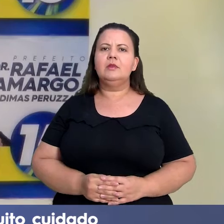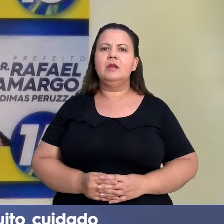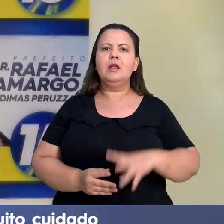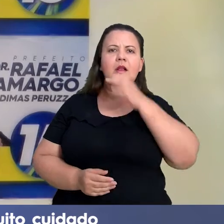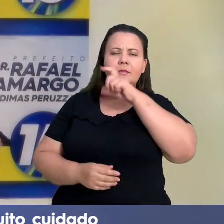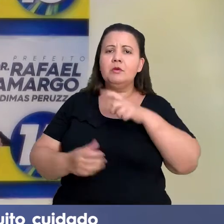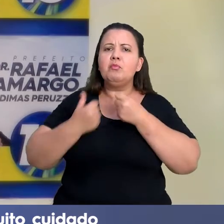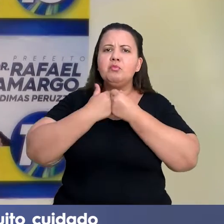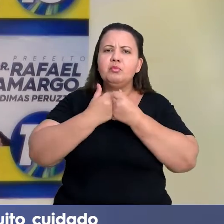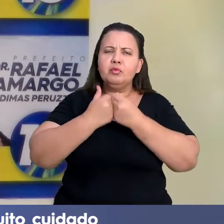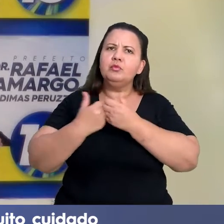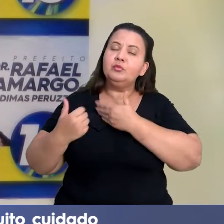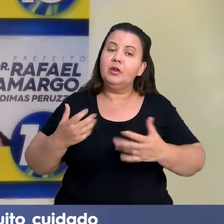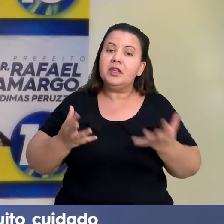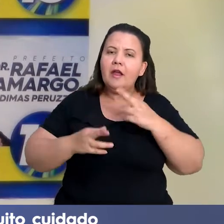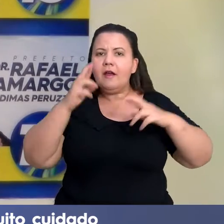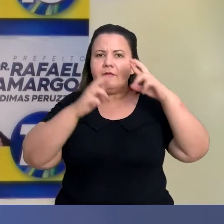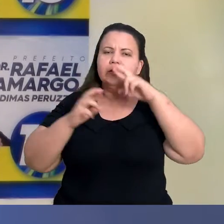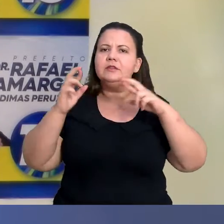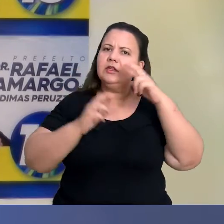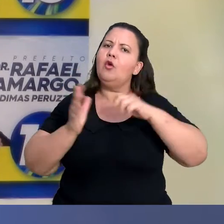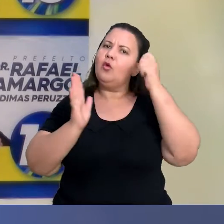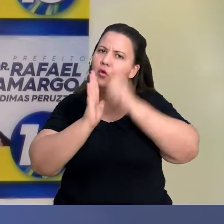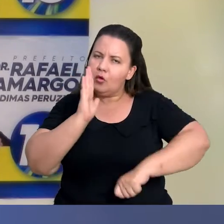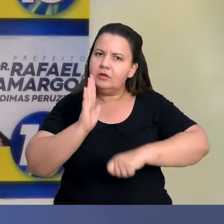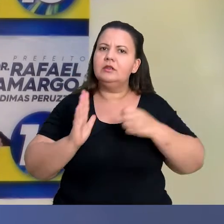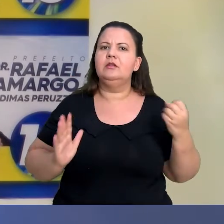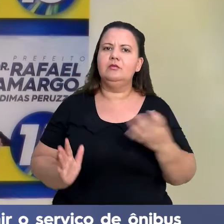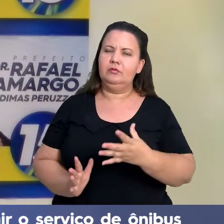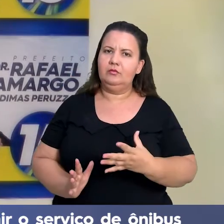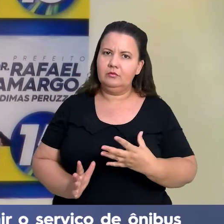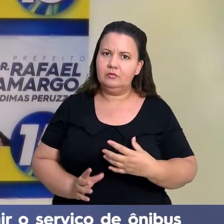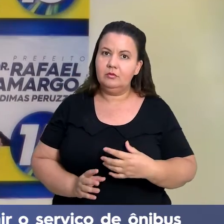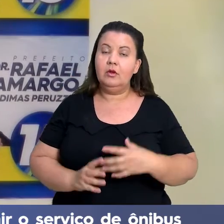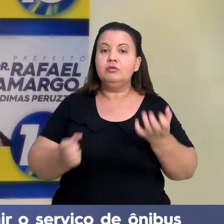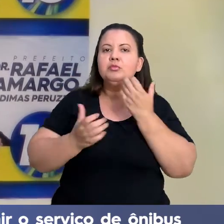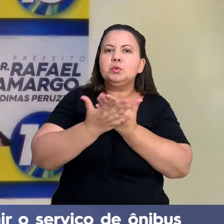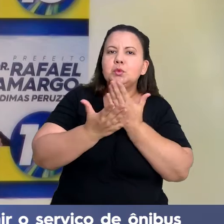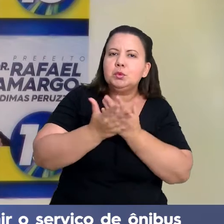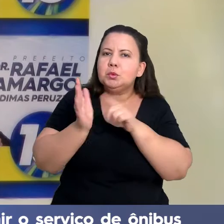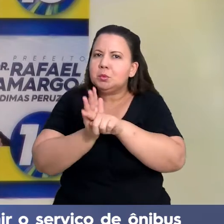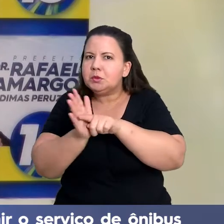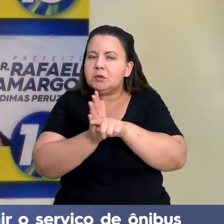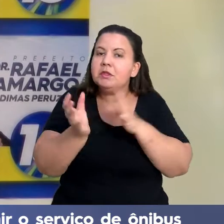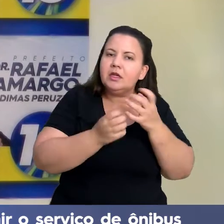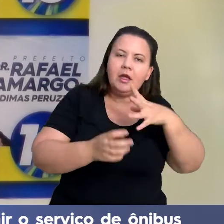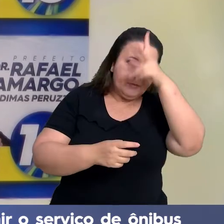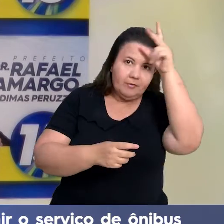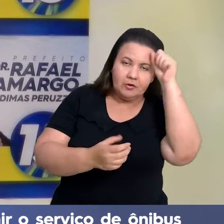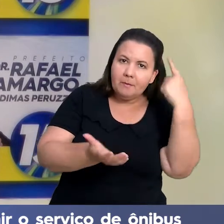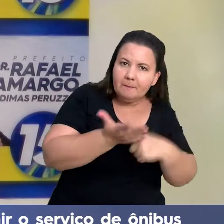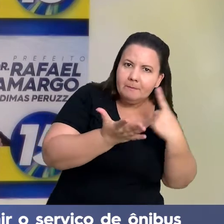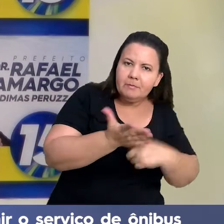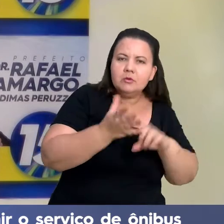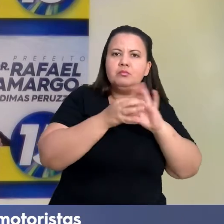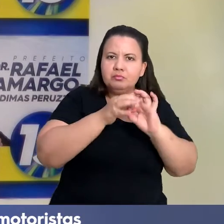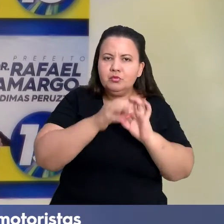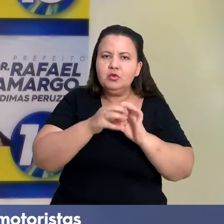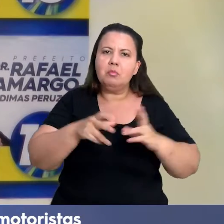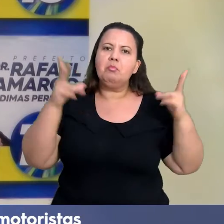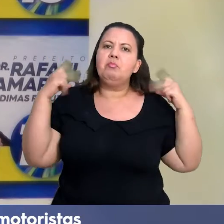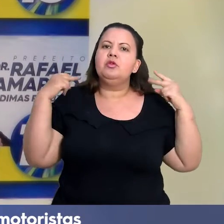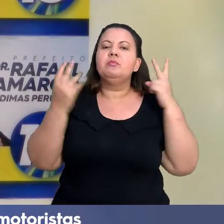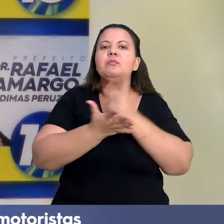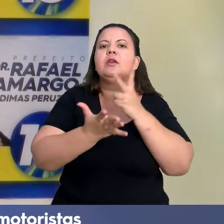Nosso transporte público será revisto com muito cuidado quando formos fazer a licitação. Vou estudar e analisar se é possível a Prefeitura assumir o serviço de ônibus,